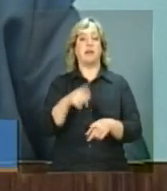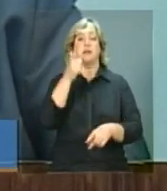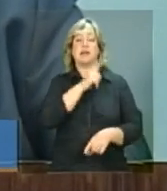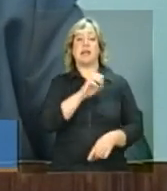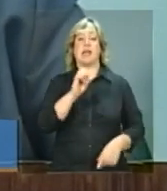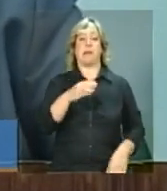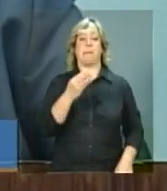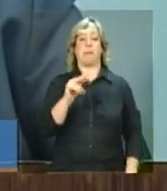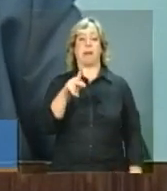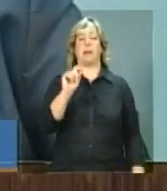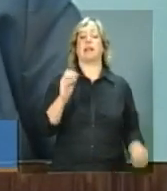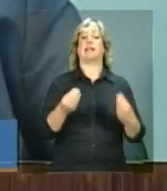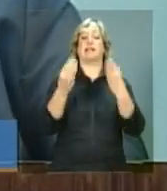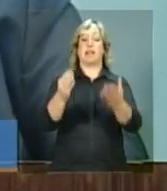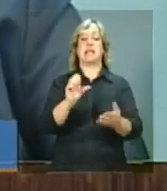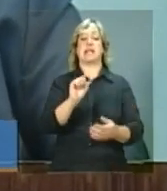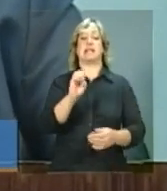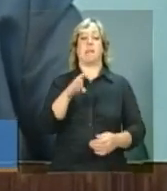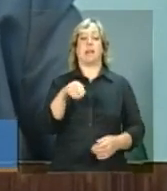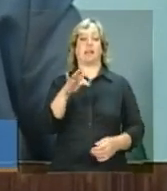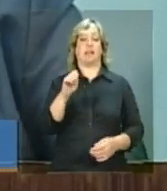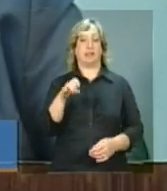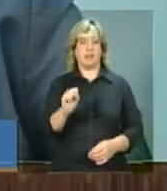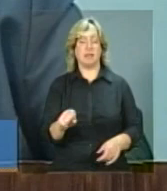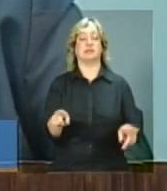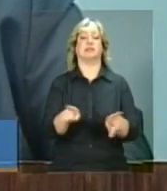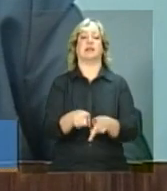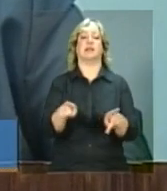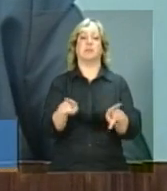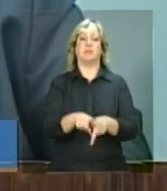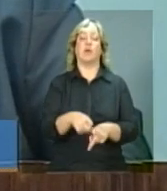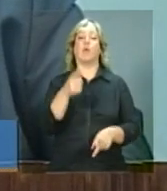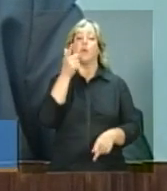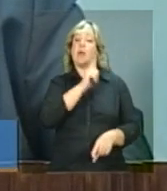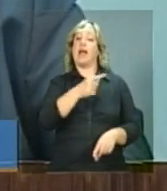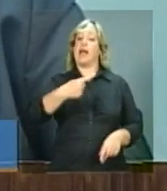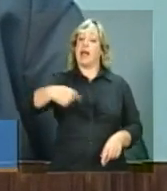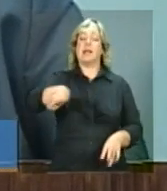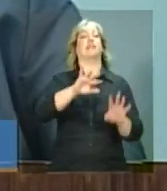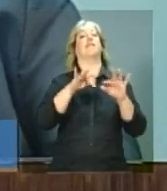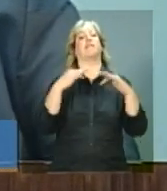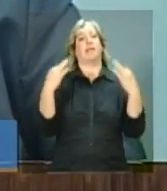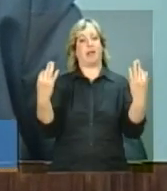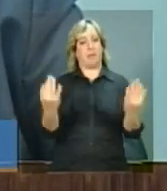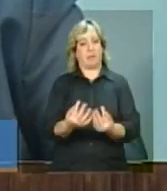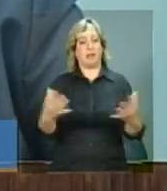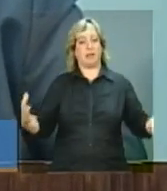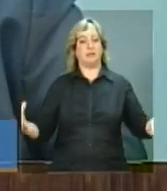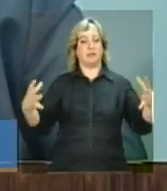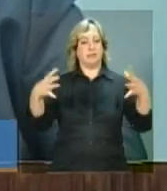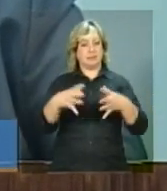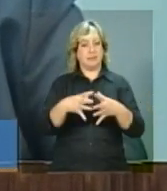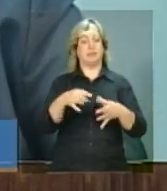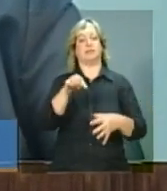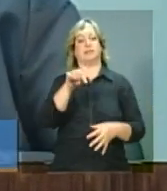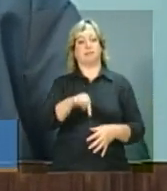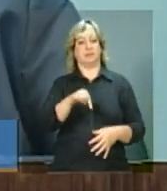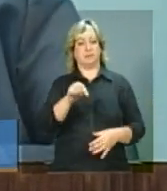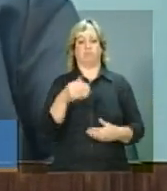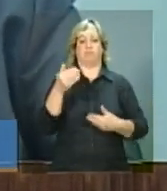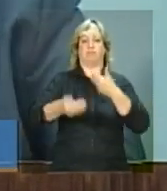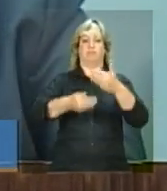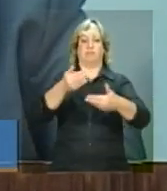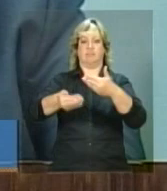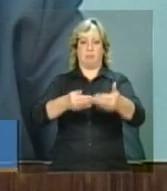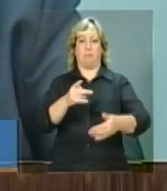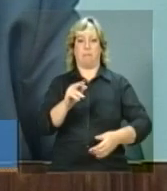integração com o mercado público e privado, vai nos permitir com que essas famílias entrem nessa rota de inclusão produtiva. E